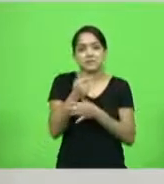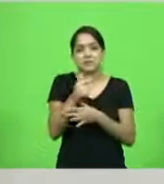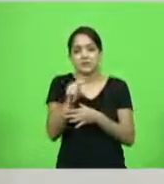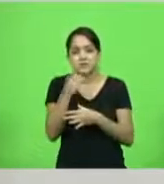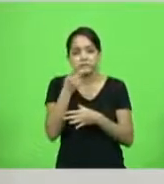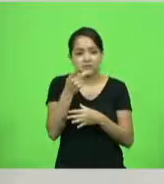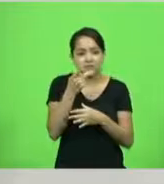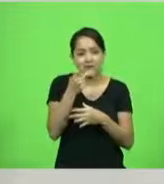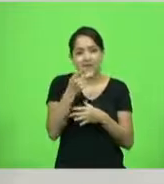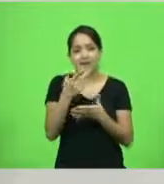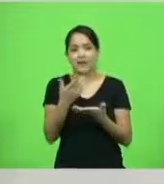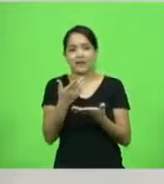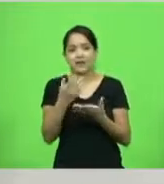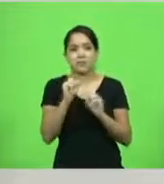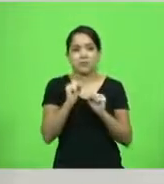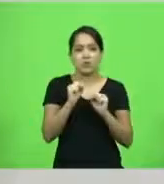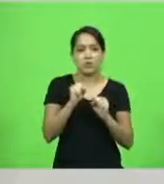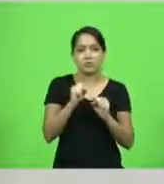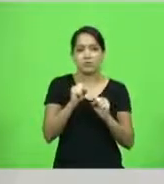acabar ofendendo alguém.